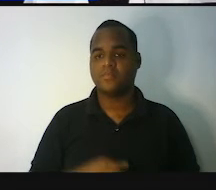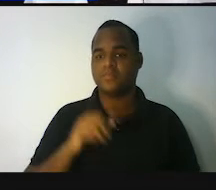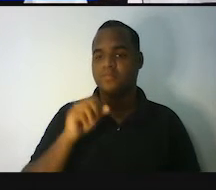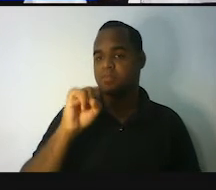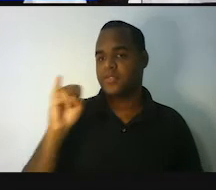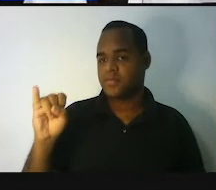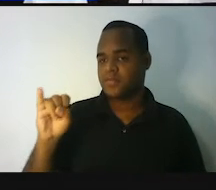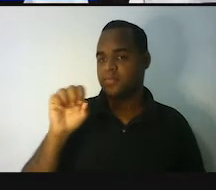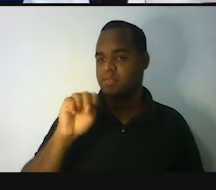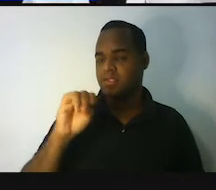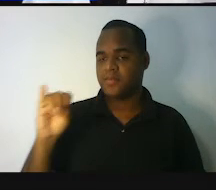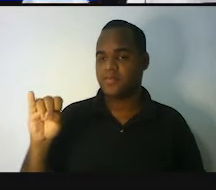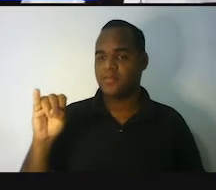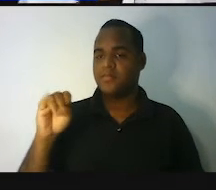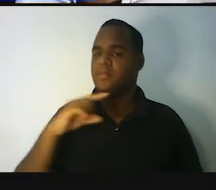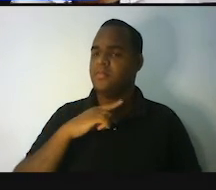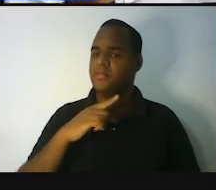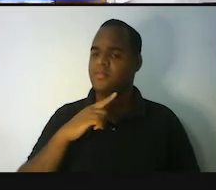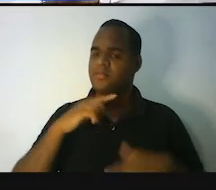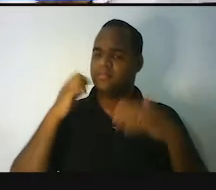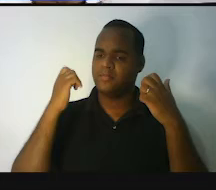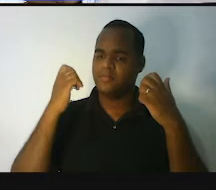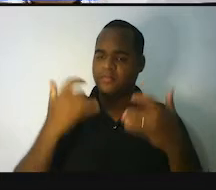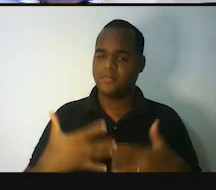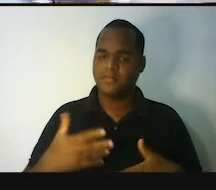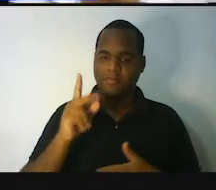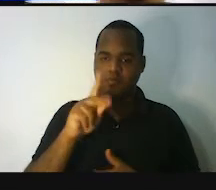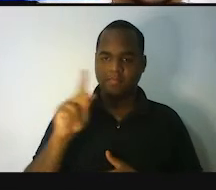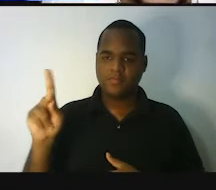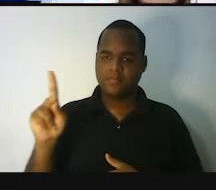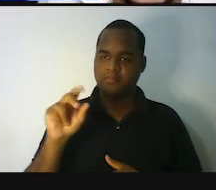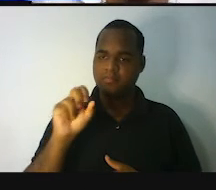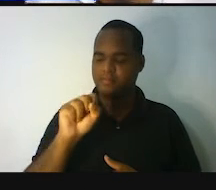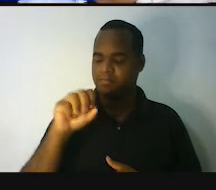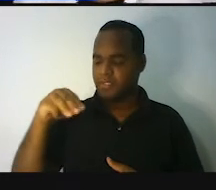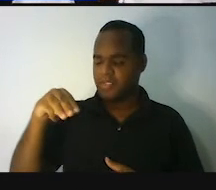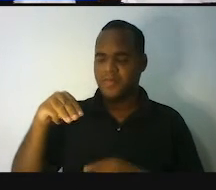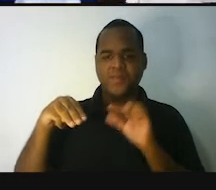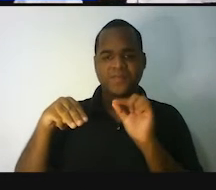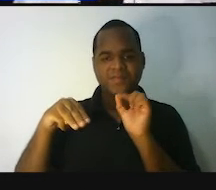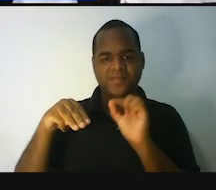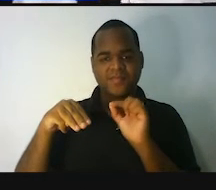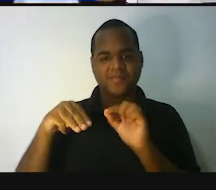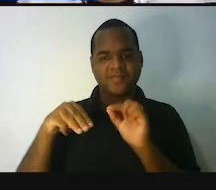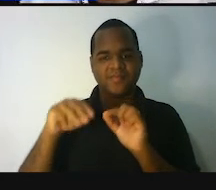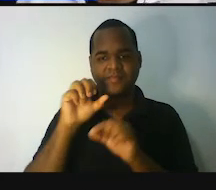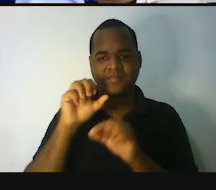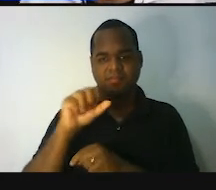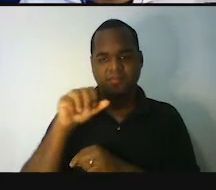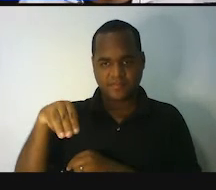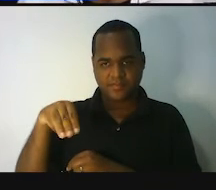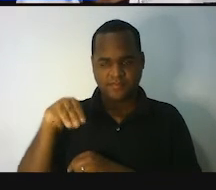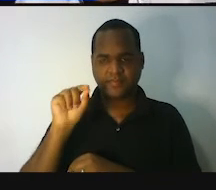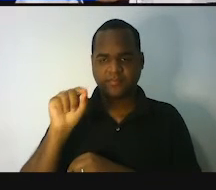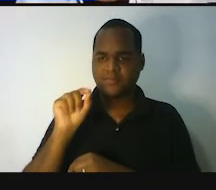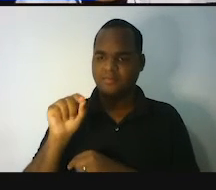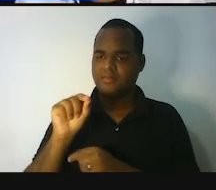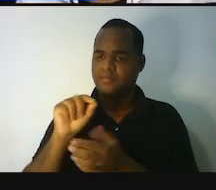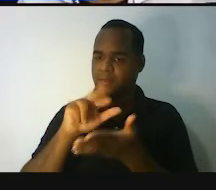de medidas. Professor Iago, o que é um sistema de medidas? O que são sistemas de medidas?